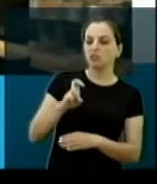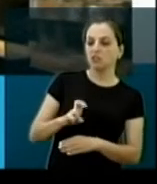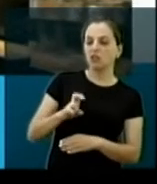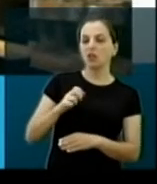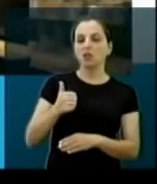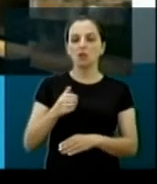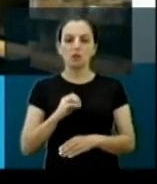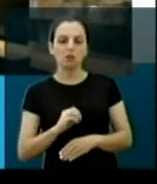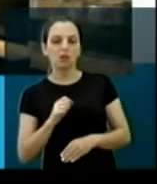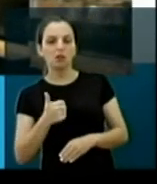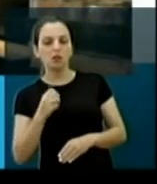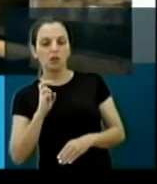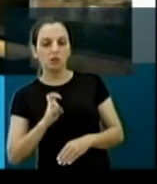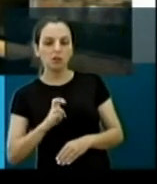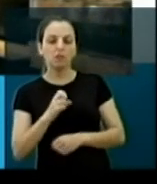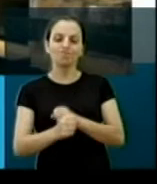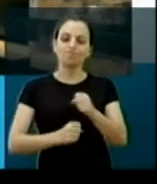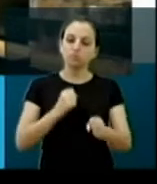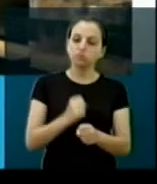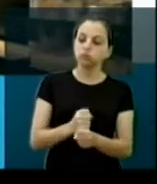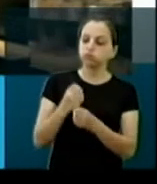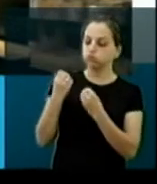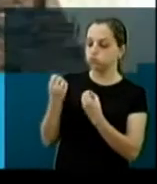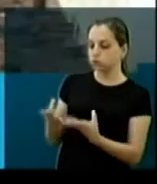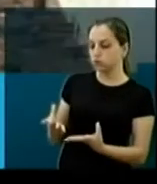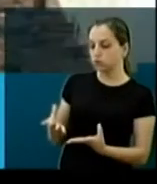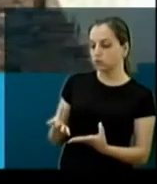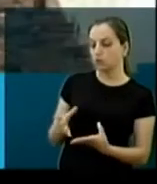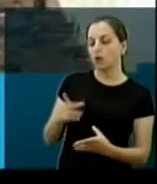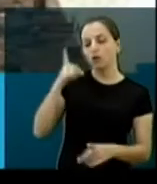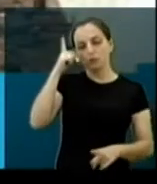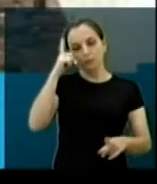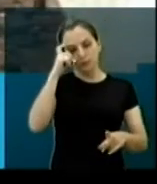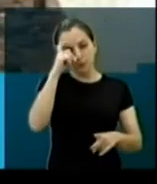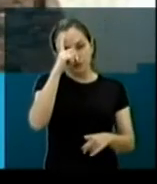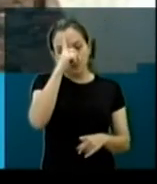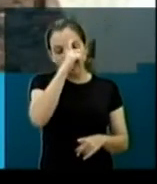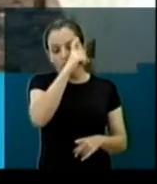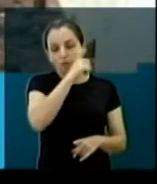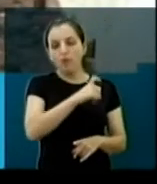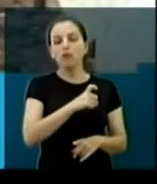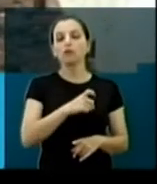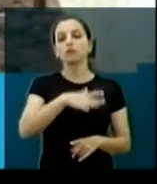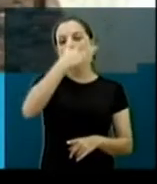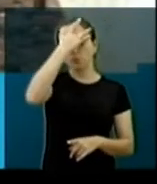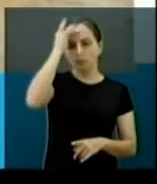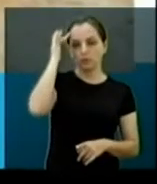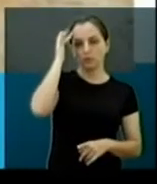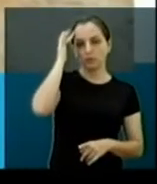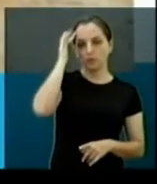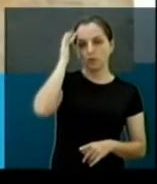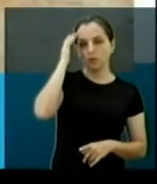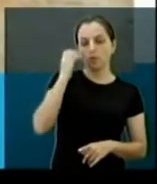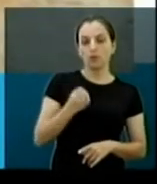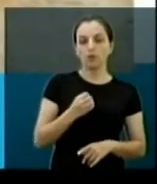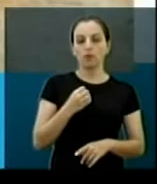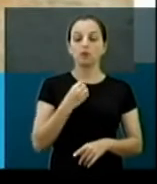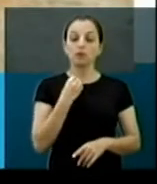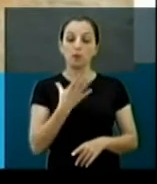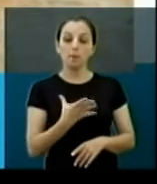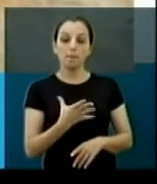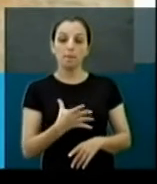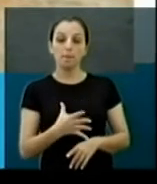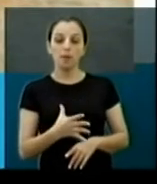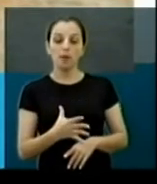abandonadas, prejudicando todo um bairro, todo um quarteirão. E as pessoas de bem não podem pagar pelos